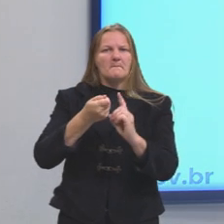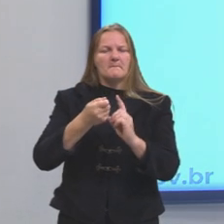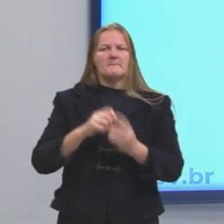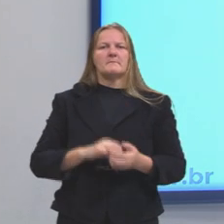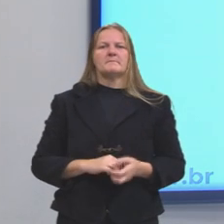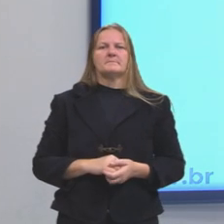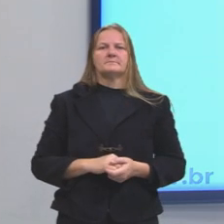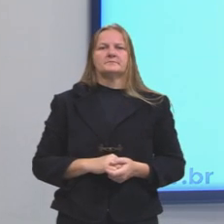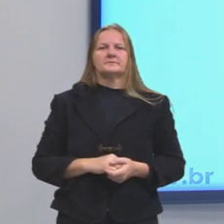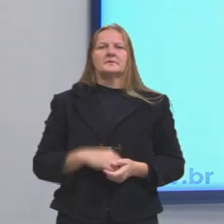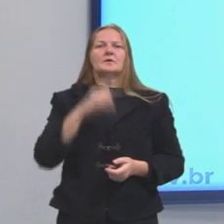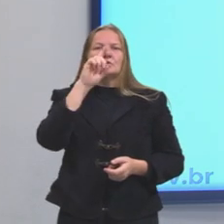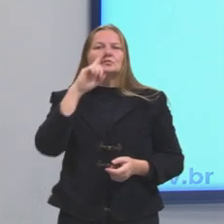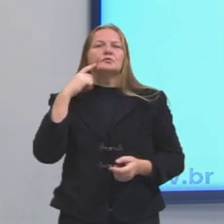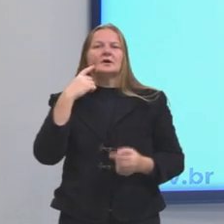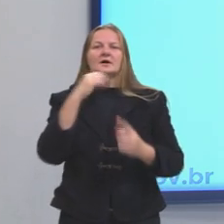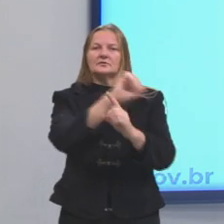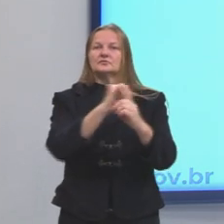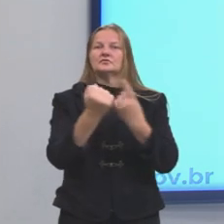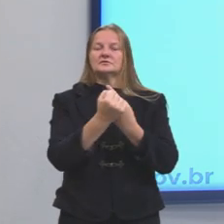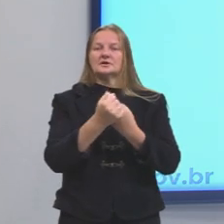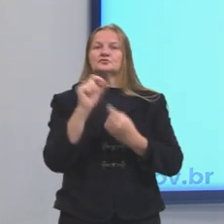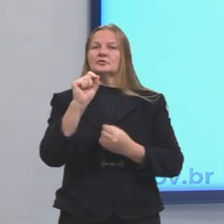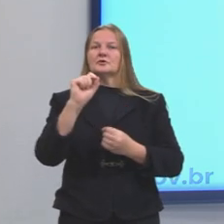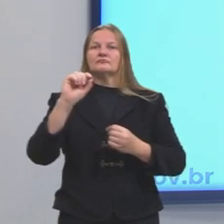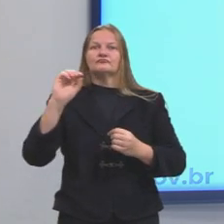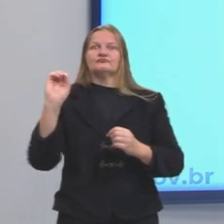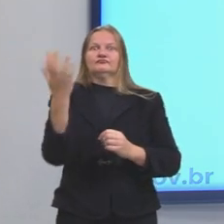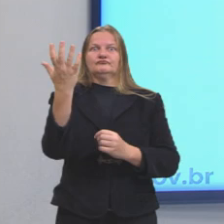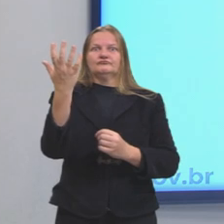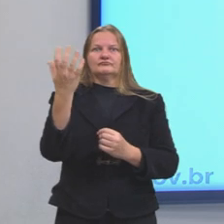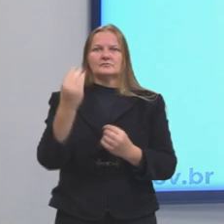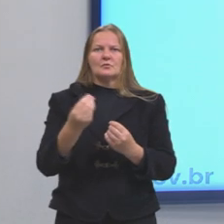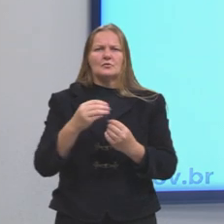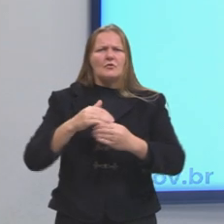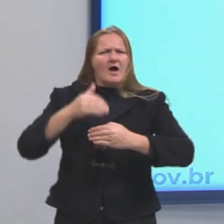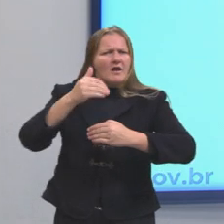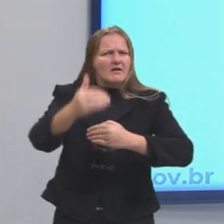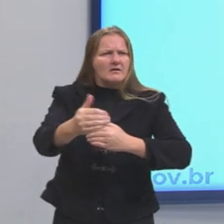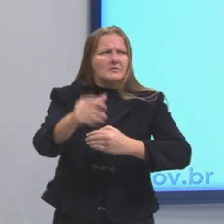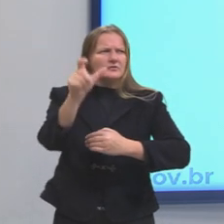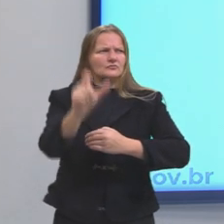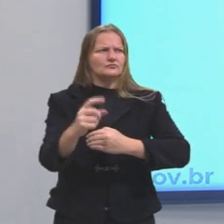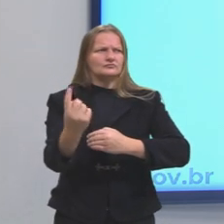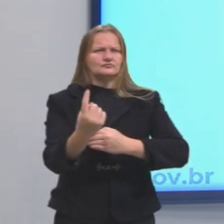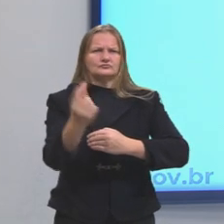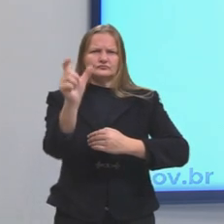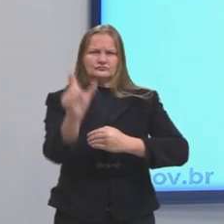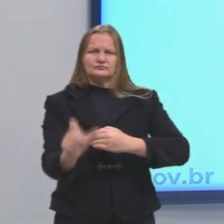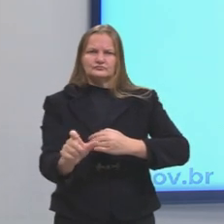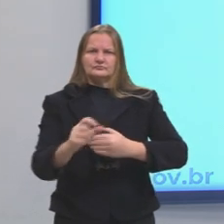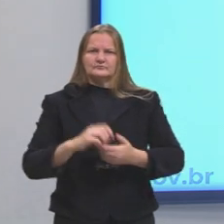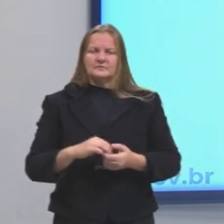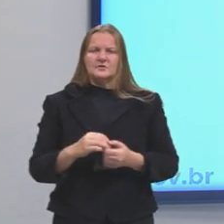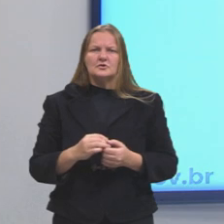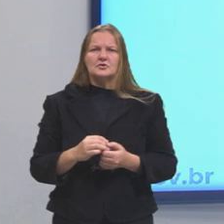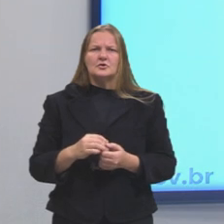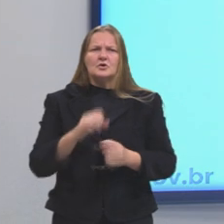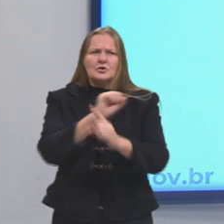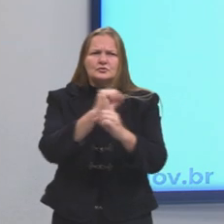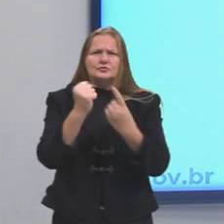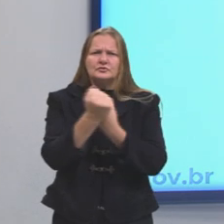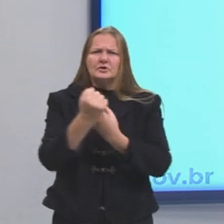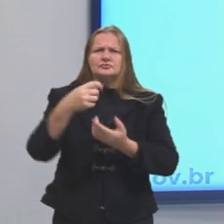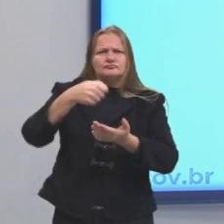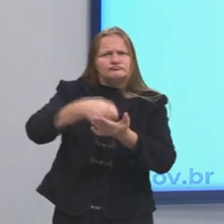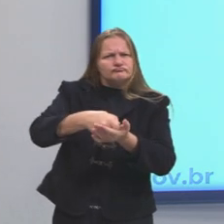Durkheim, sociedade, um fenômeno para além dos indivíduos. A sociedade, ela nos impõe comportamento, ela